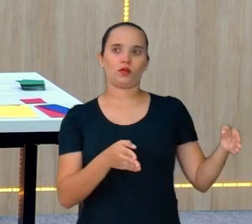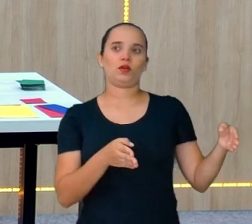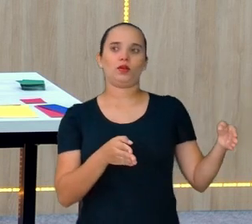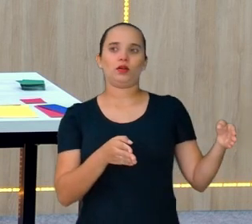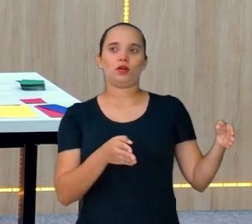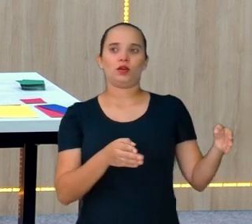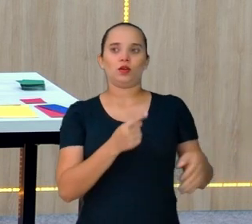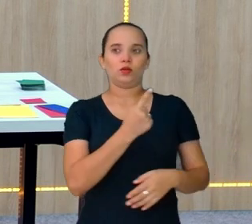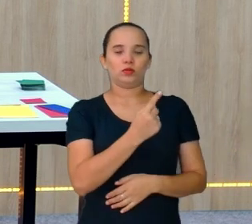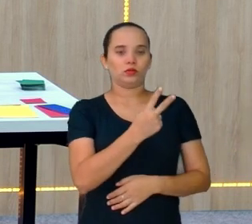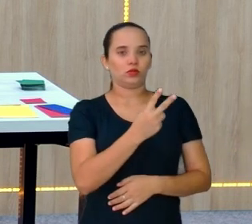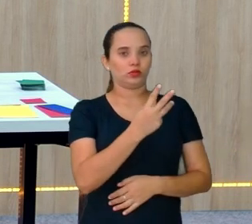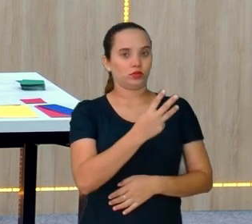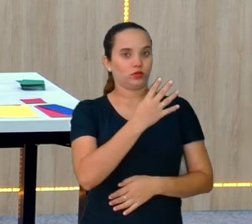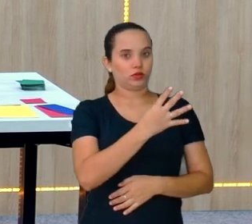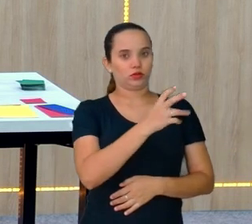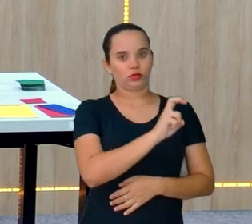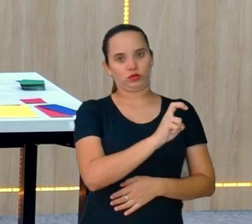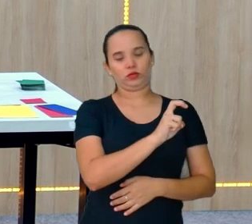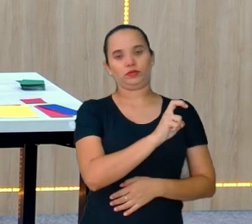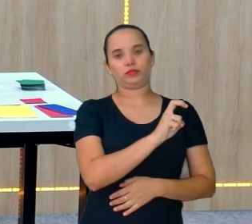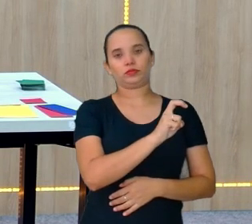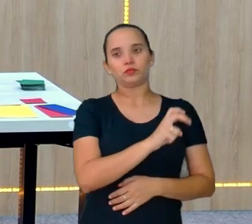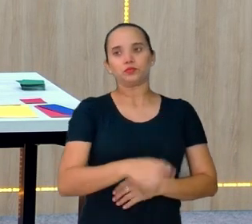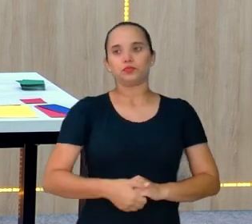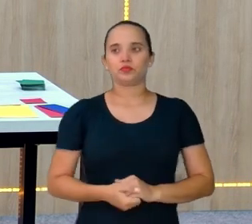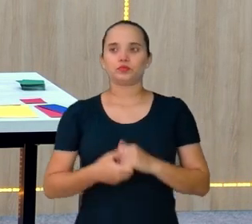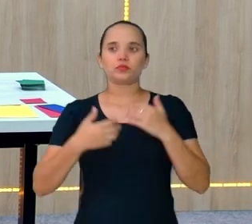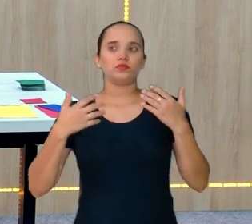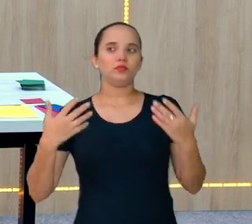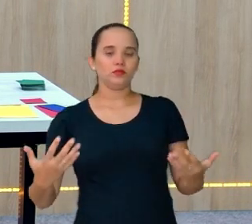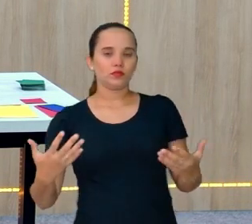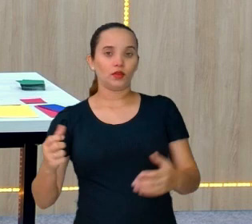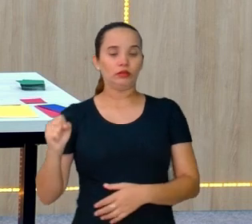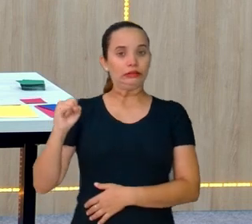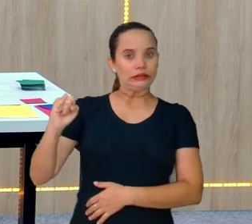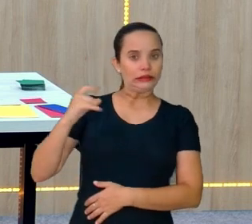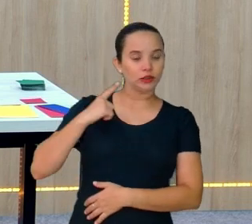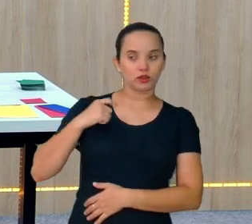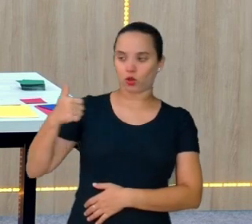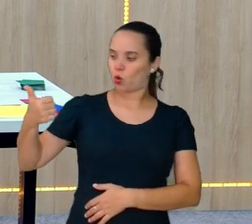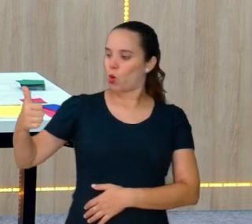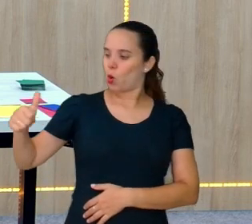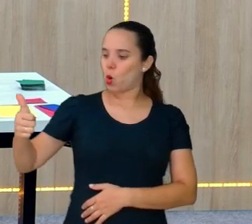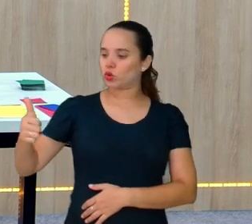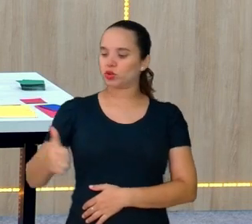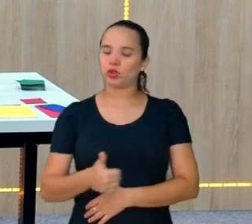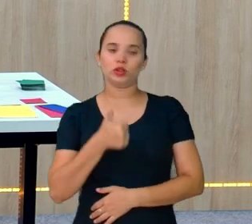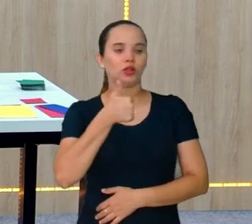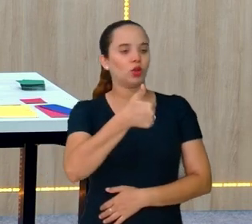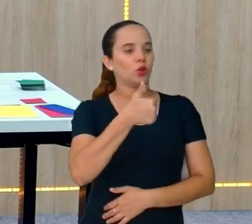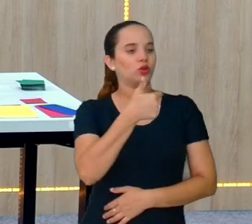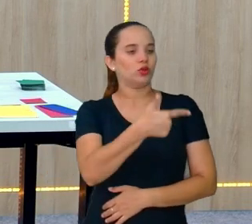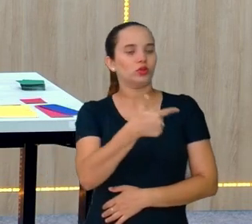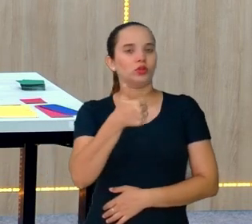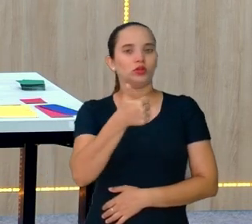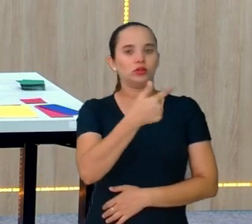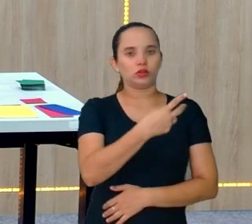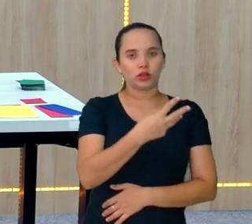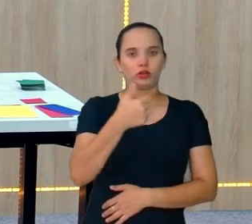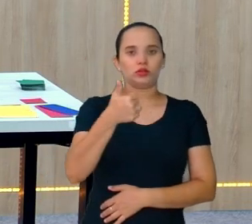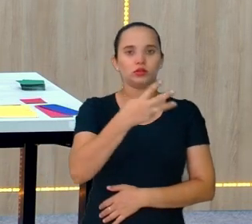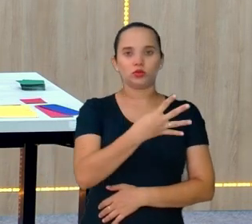E 1, 2, 3, 4, 5. Na verdade, eu tinha 11, 12, 13, 14, 15, 16.